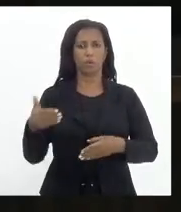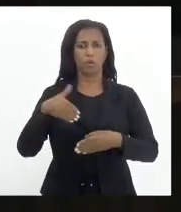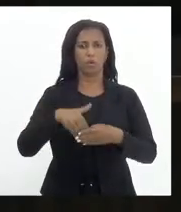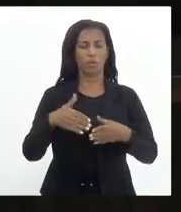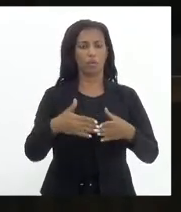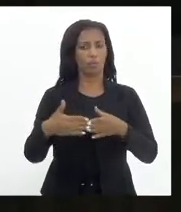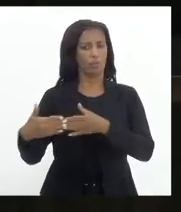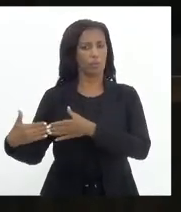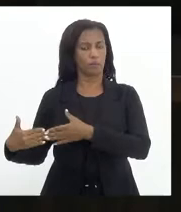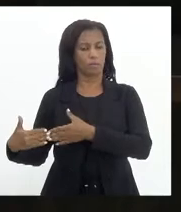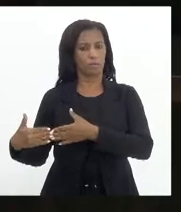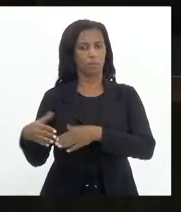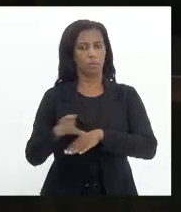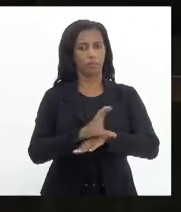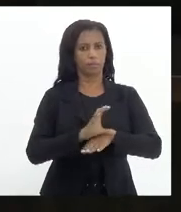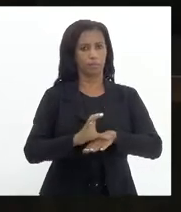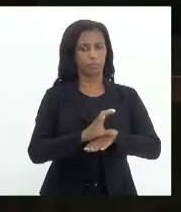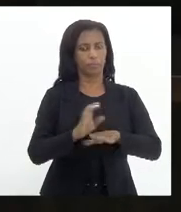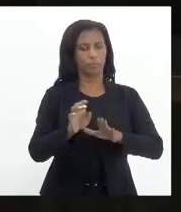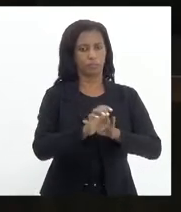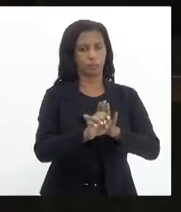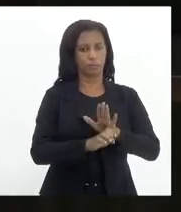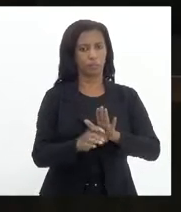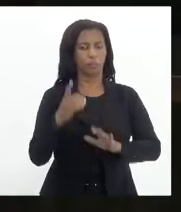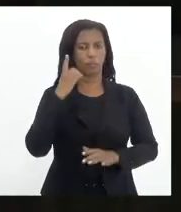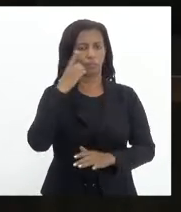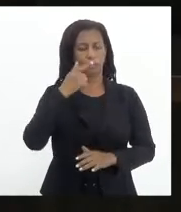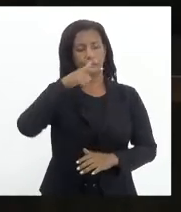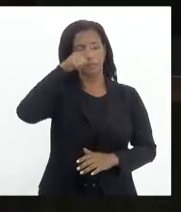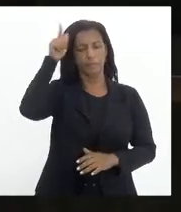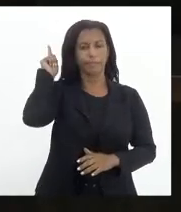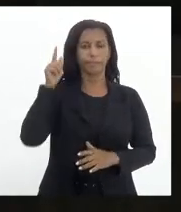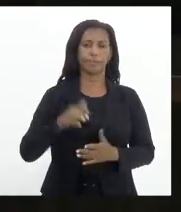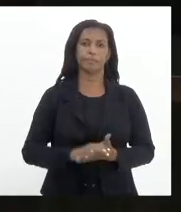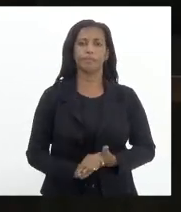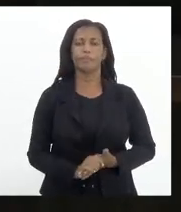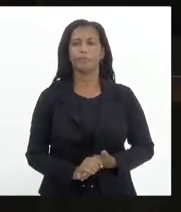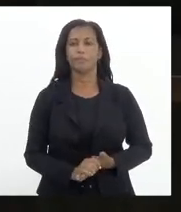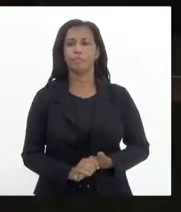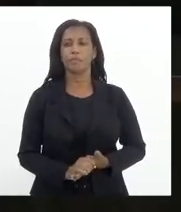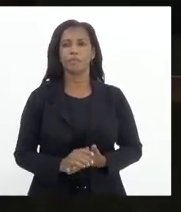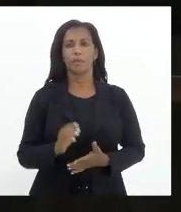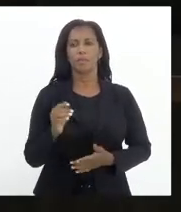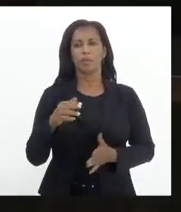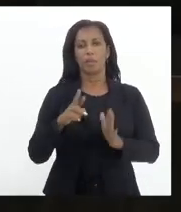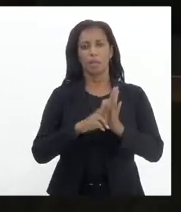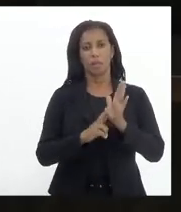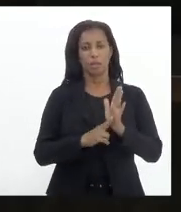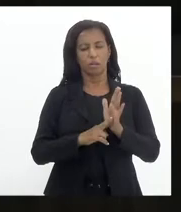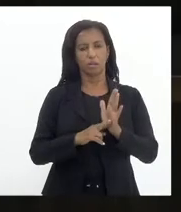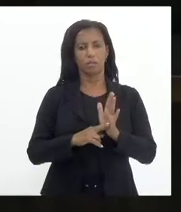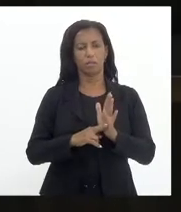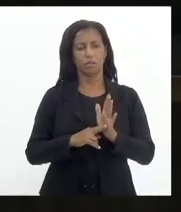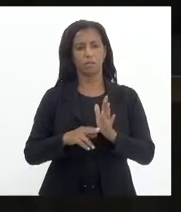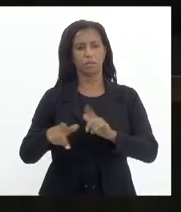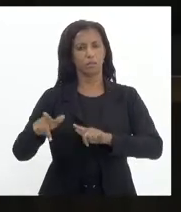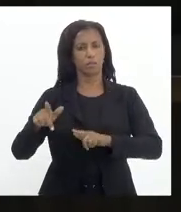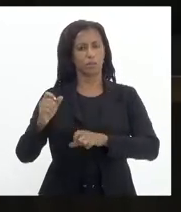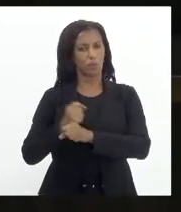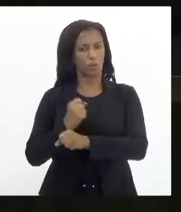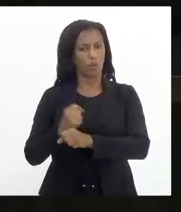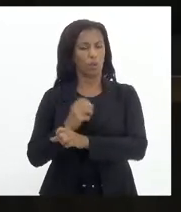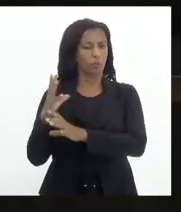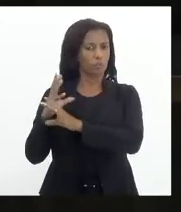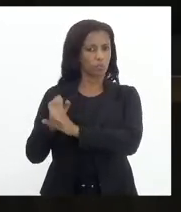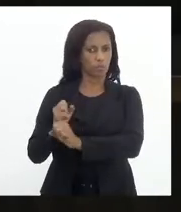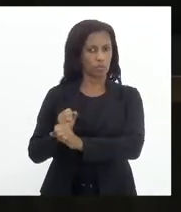separado pela constitucionalidade com emendas do deputado Luiz Paulo. Assuntos principais de desenvolvimento regional favorável de obras públicas, favorável de